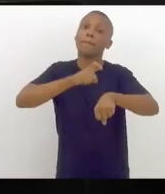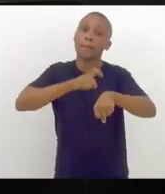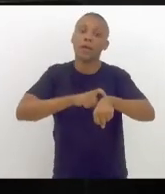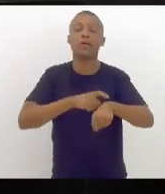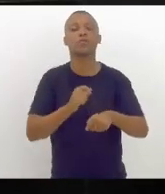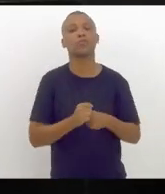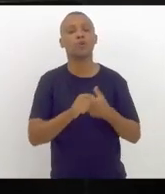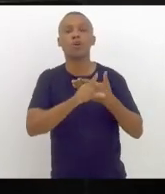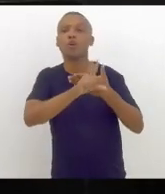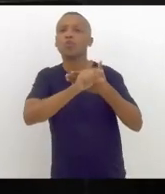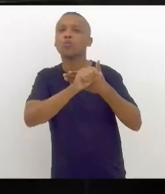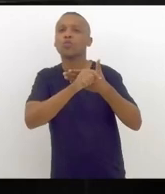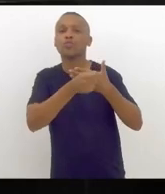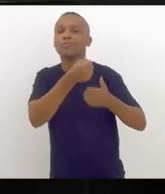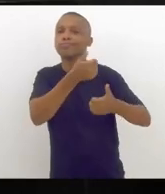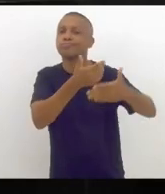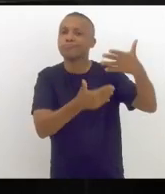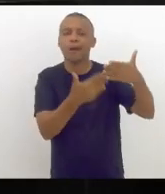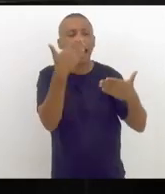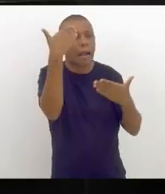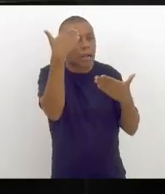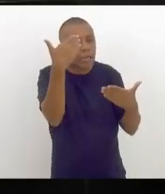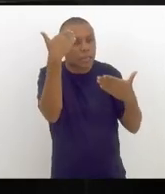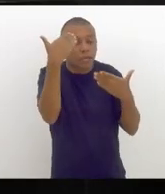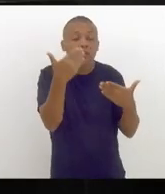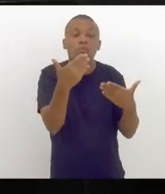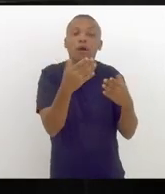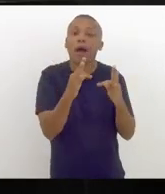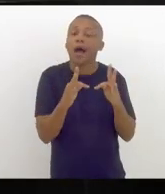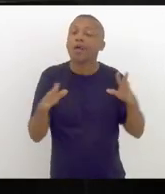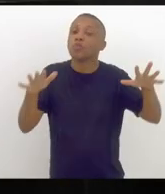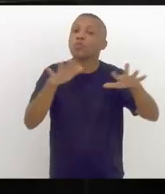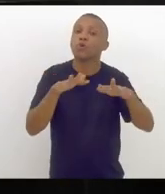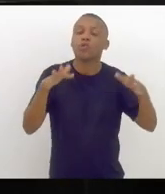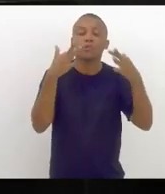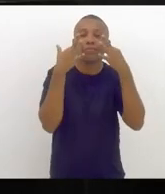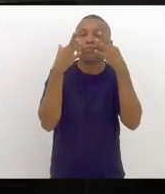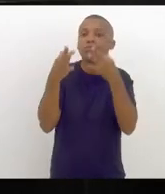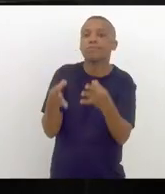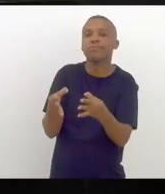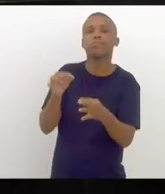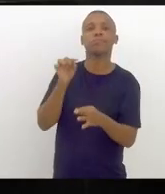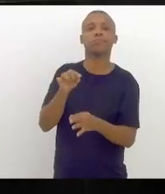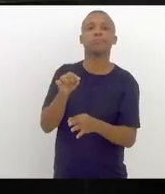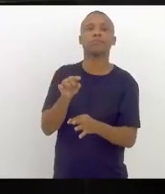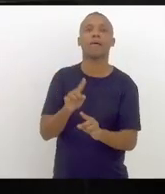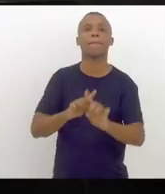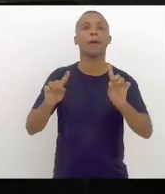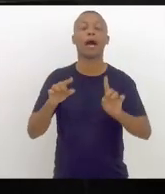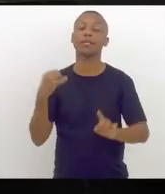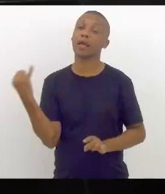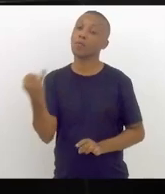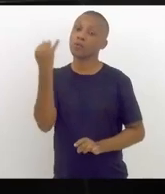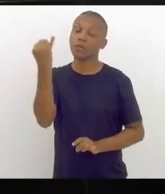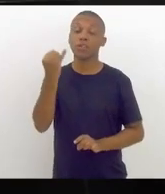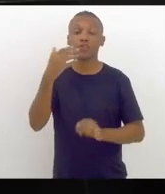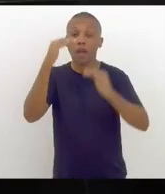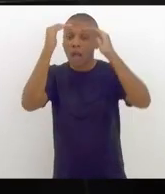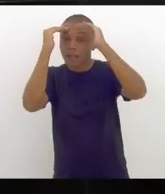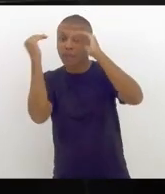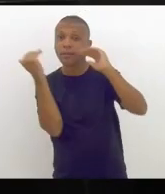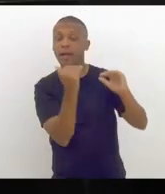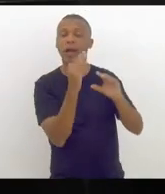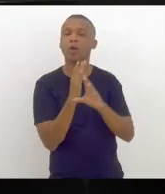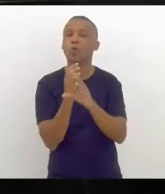Twitter, agradecendo a todos que nos acompanharam, mas dizendo que é fundamental o respeito ao resultado das